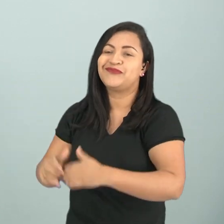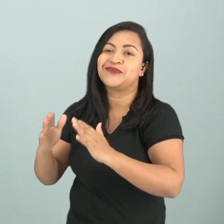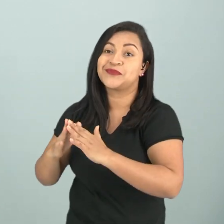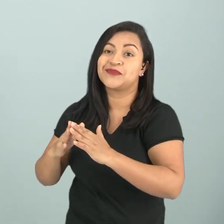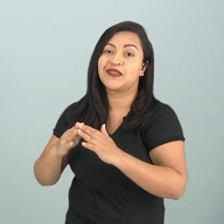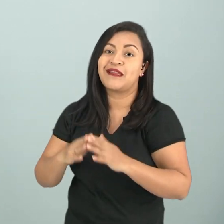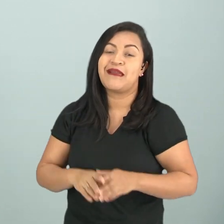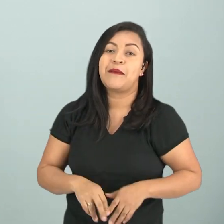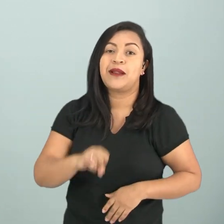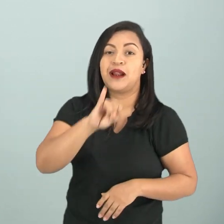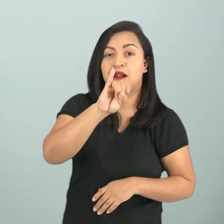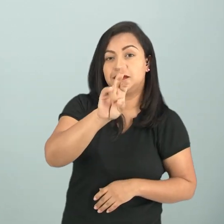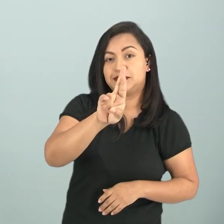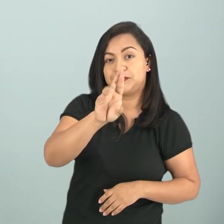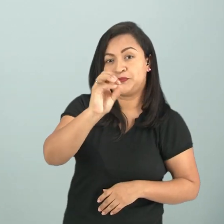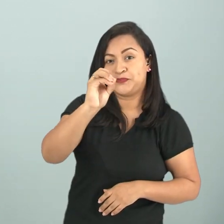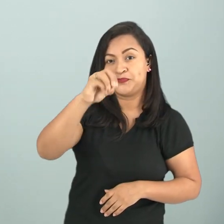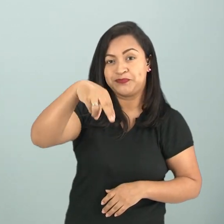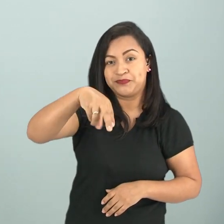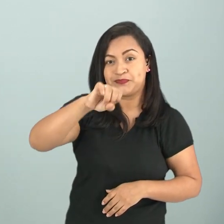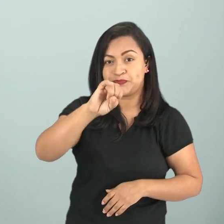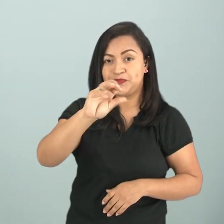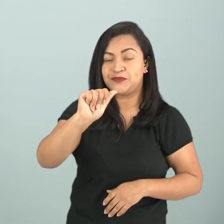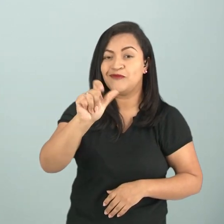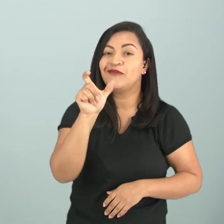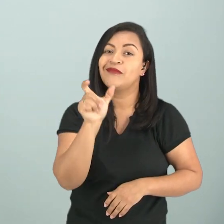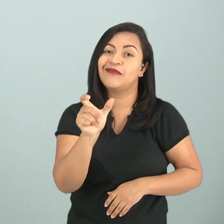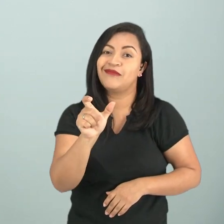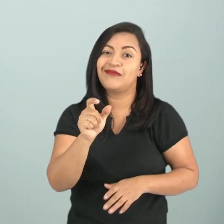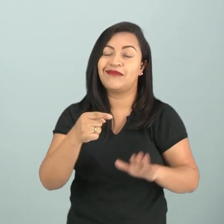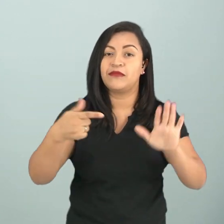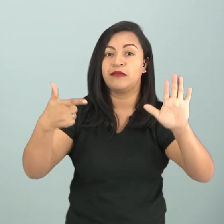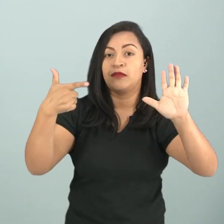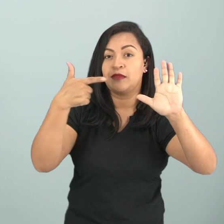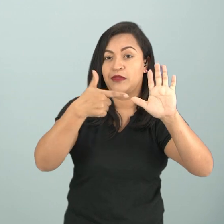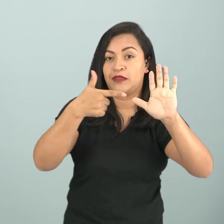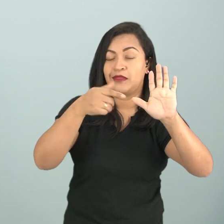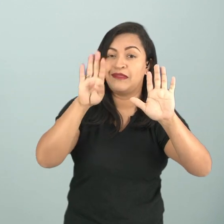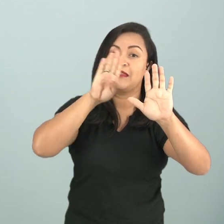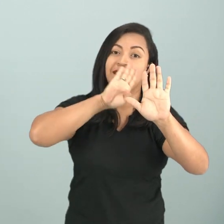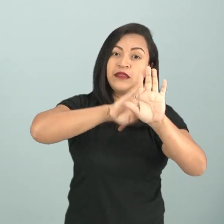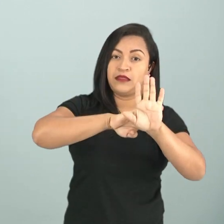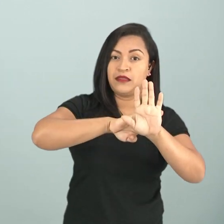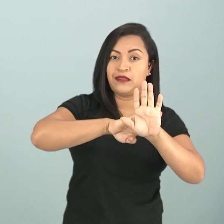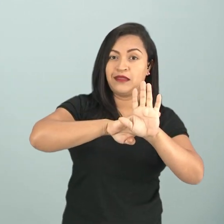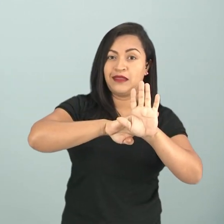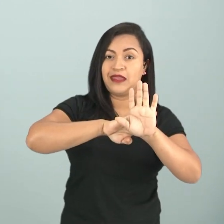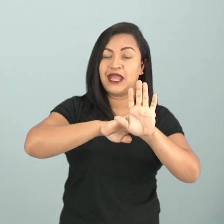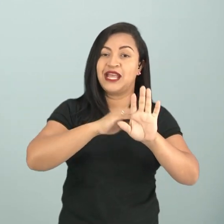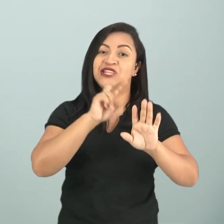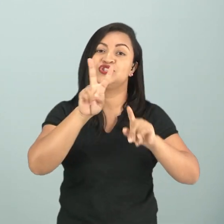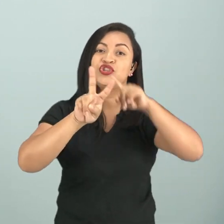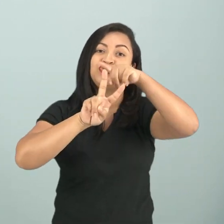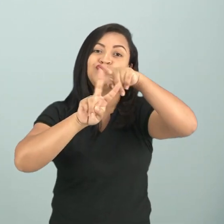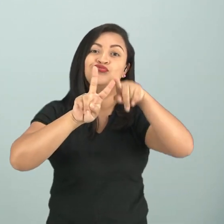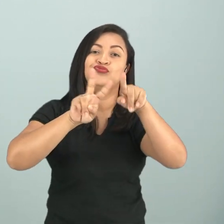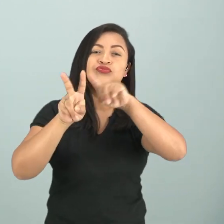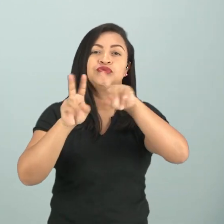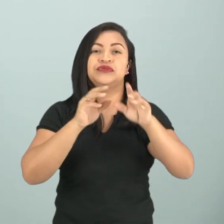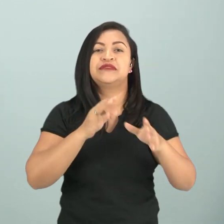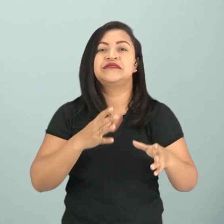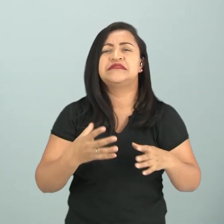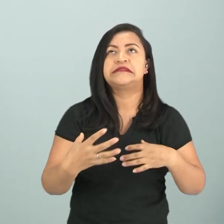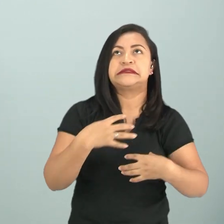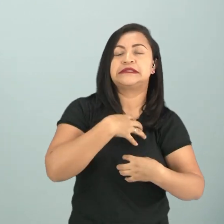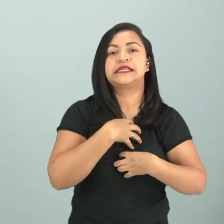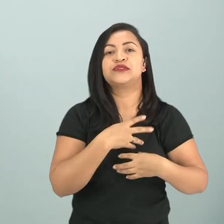ironia, ela tem múltiplos sentidos. No caso desse texto, a ironia se dá pela duplicidade de sentido. O